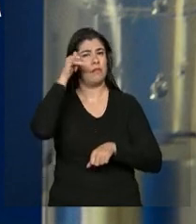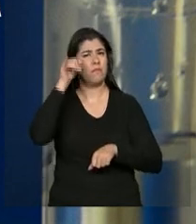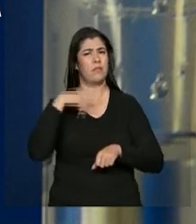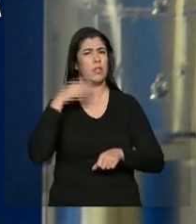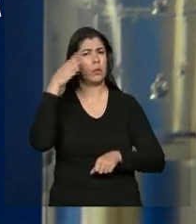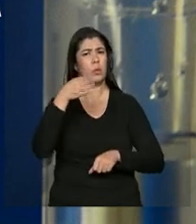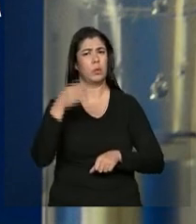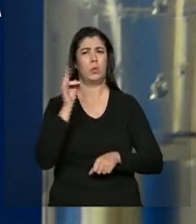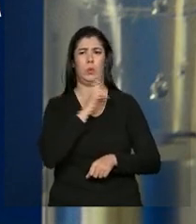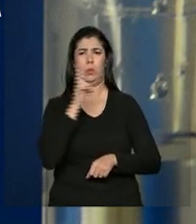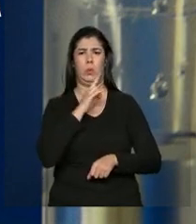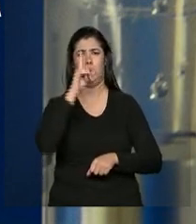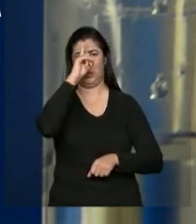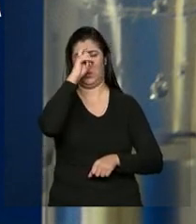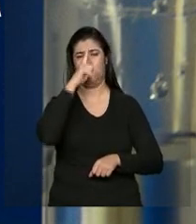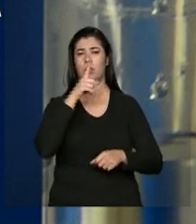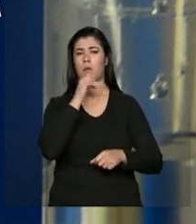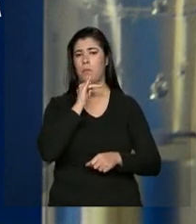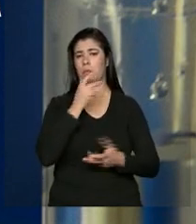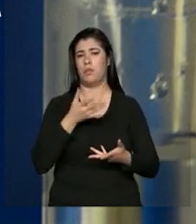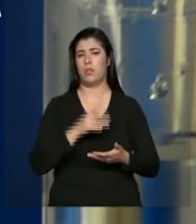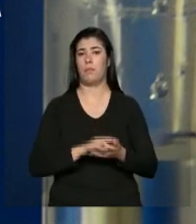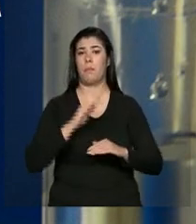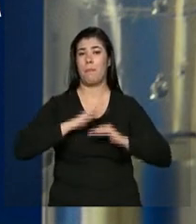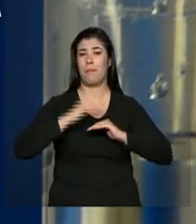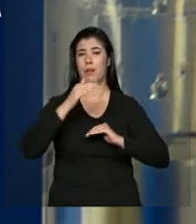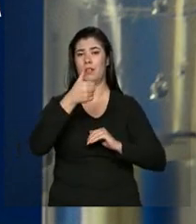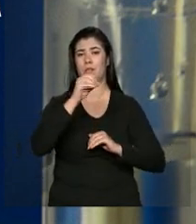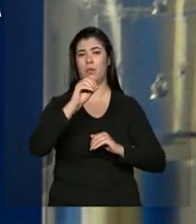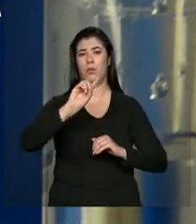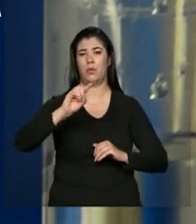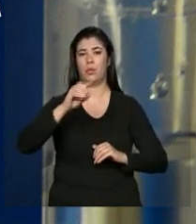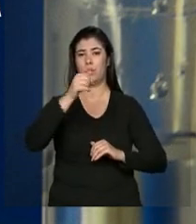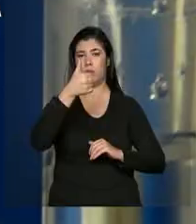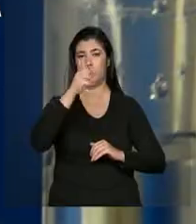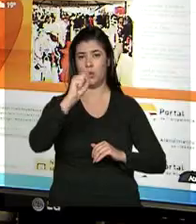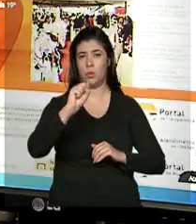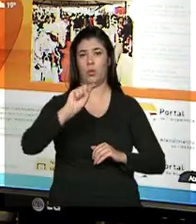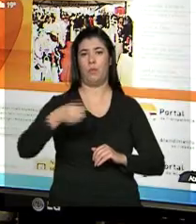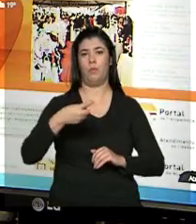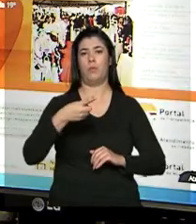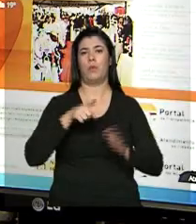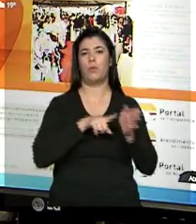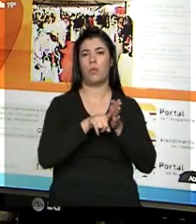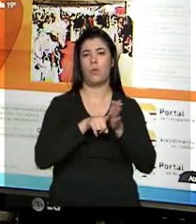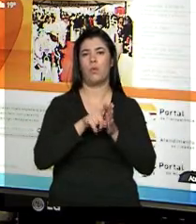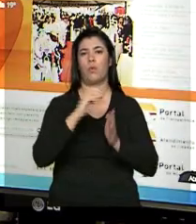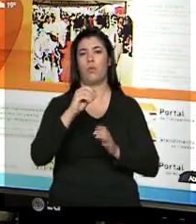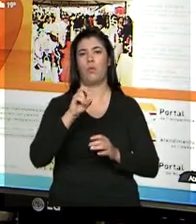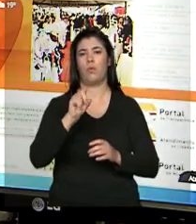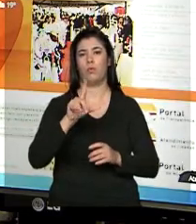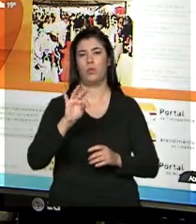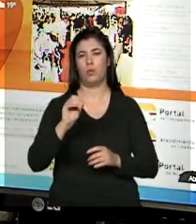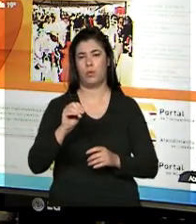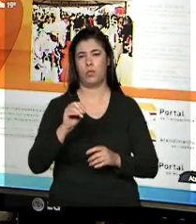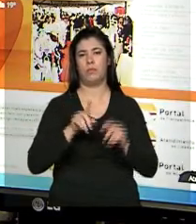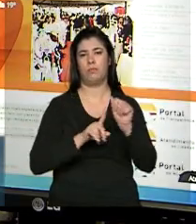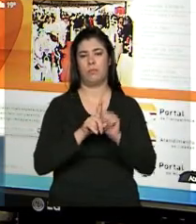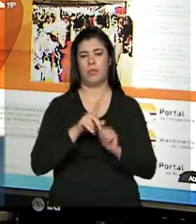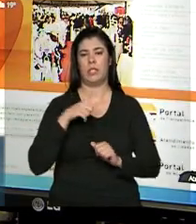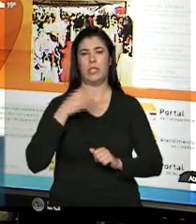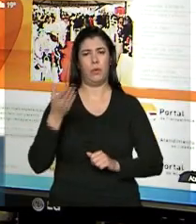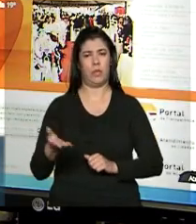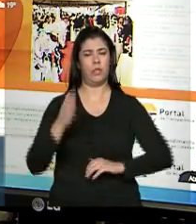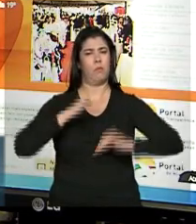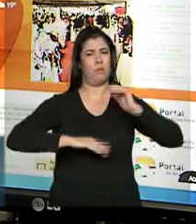emergências dos hospitais, por exemplo. Mais de 18 mil consultas por mês. O profissional médico tem uma certa